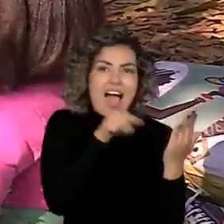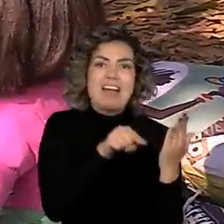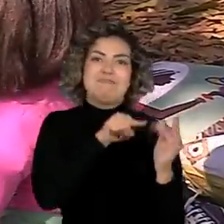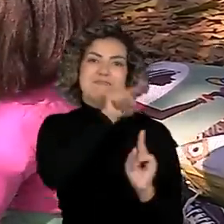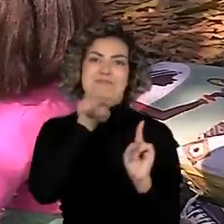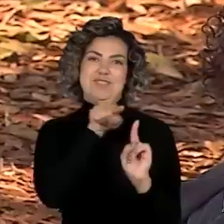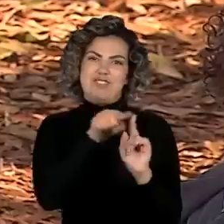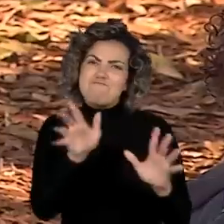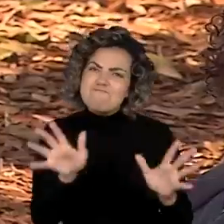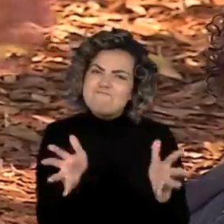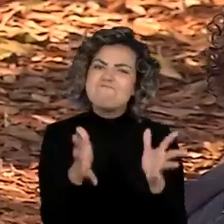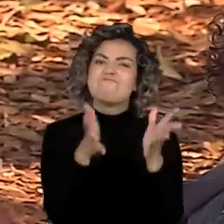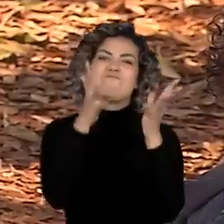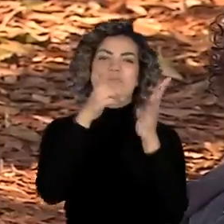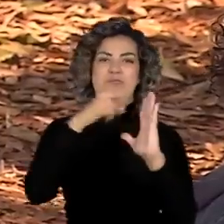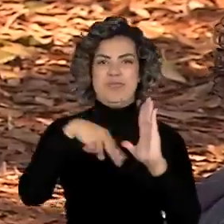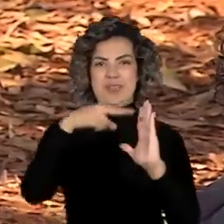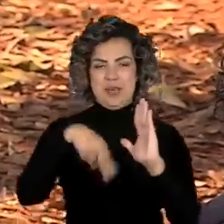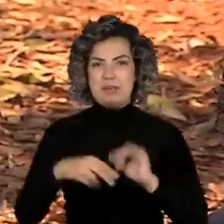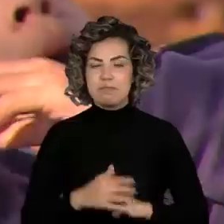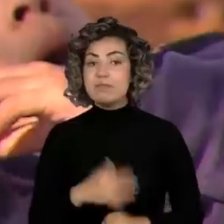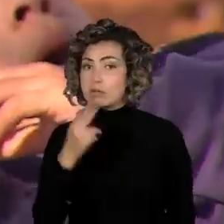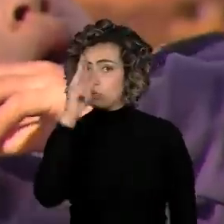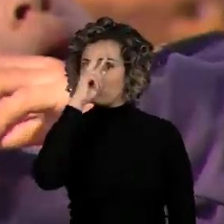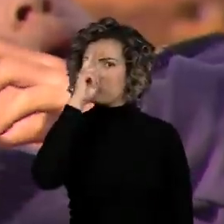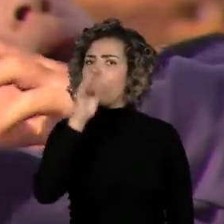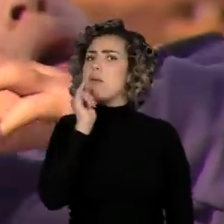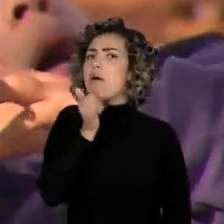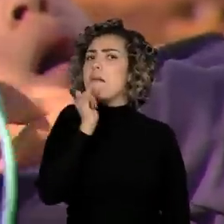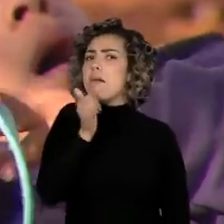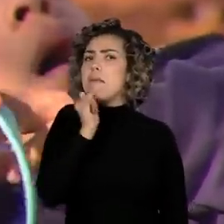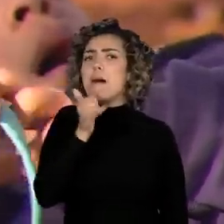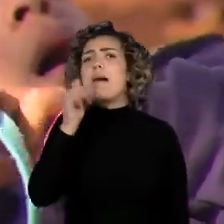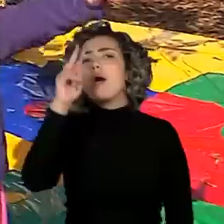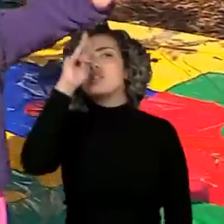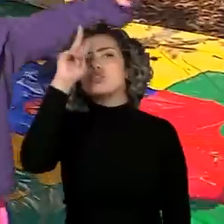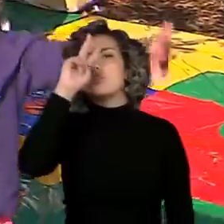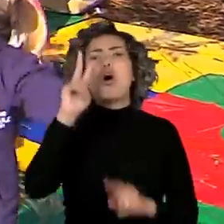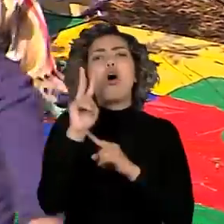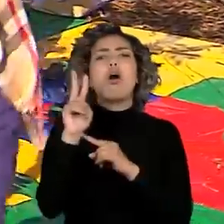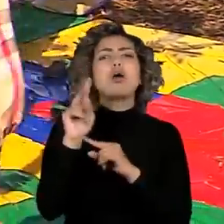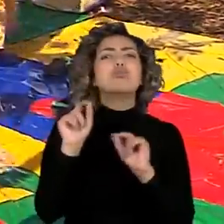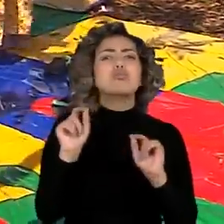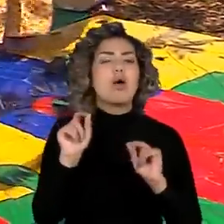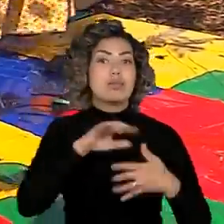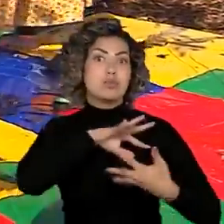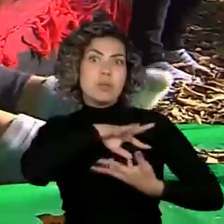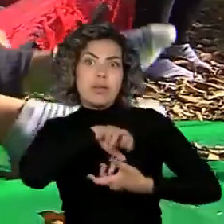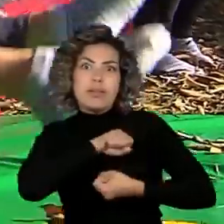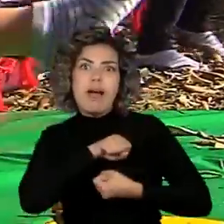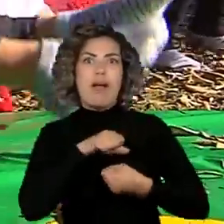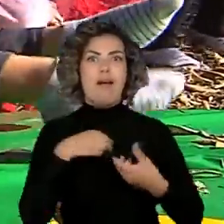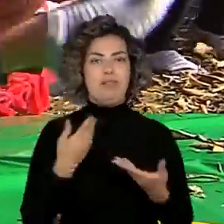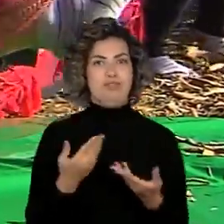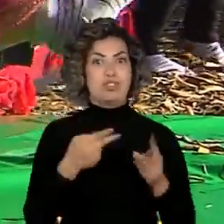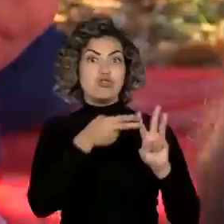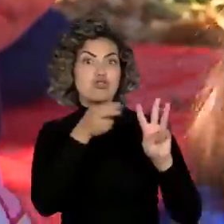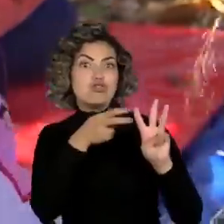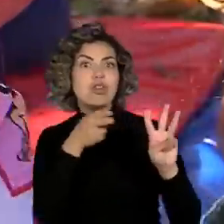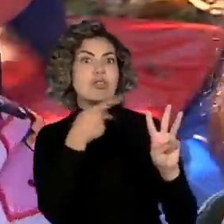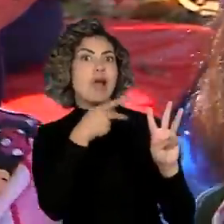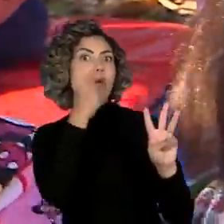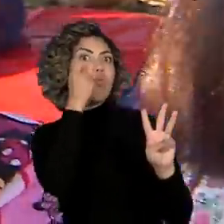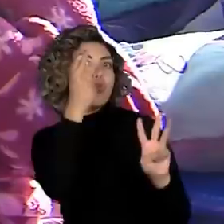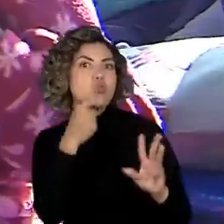As histórias contadas no projeto abordam temas como sustentabilidade, cultura indígena e afro